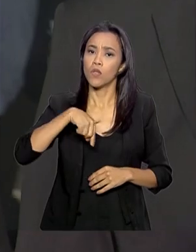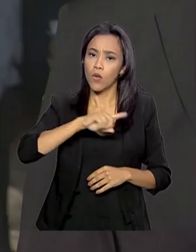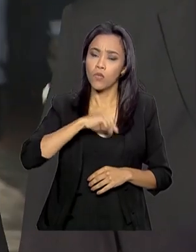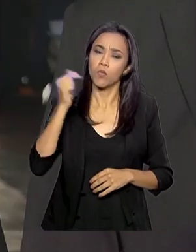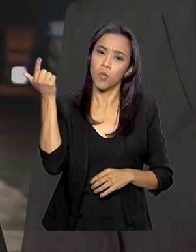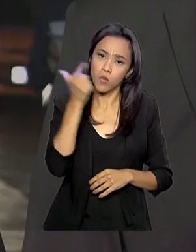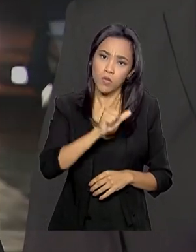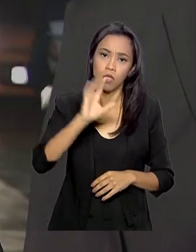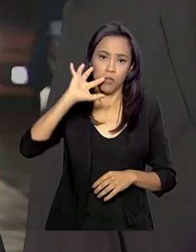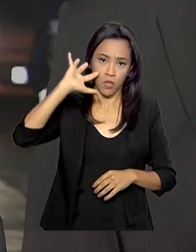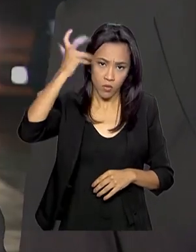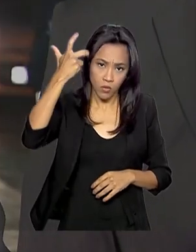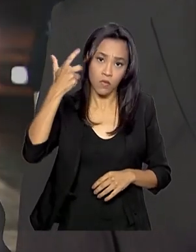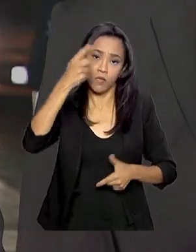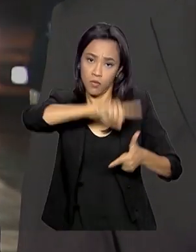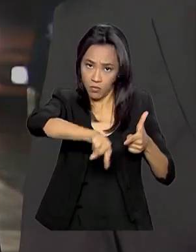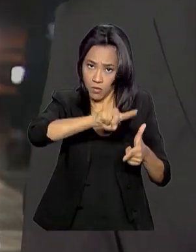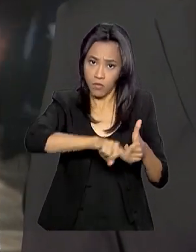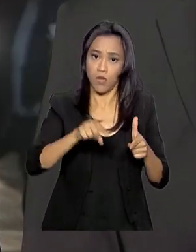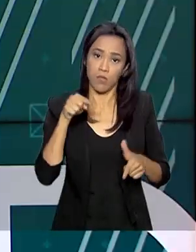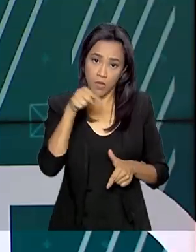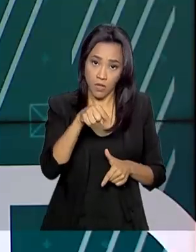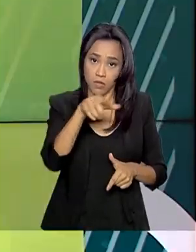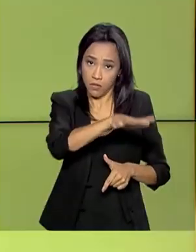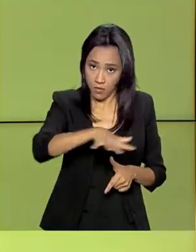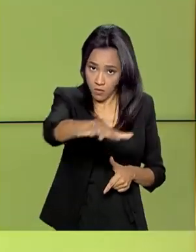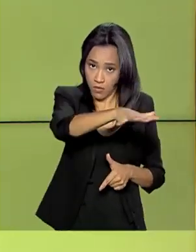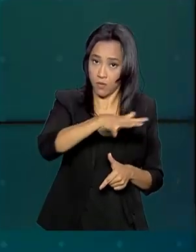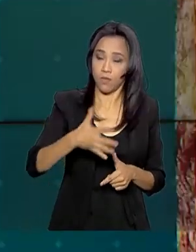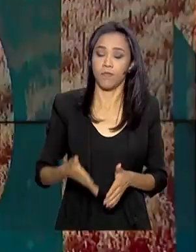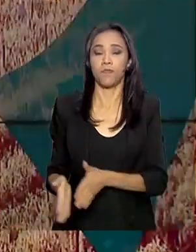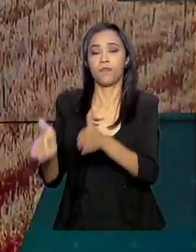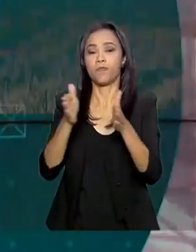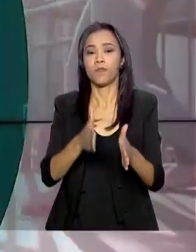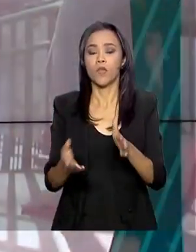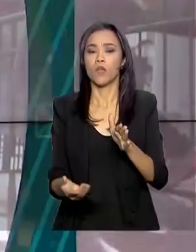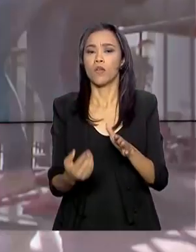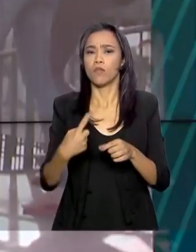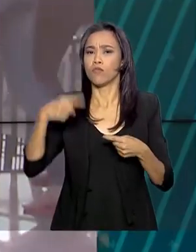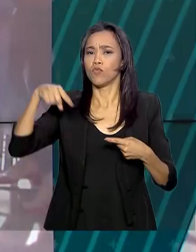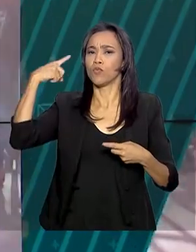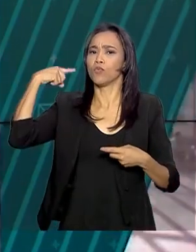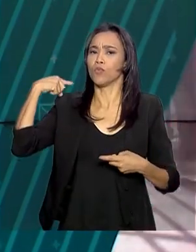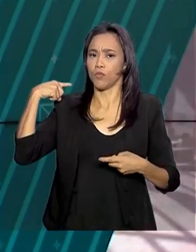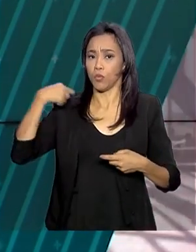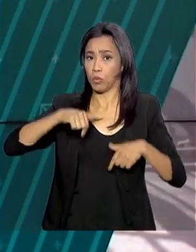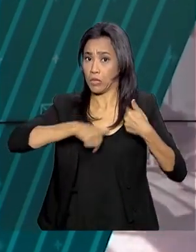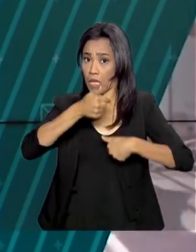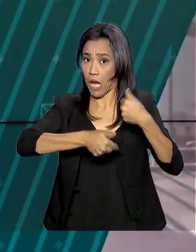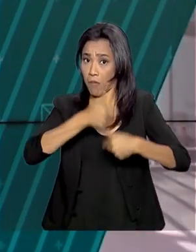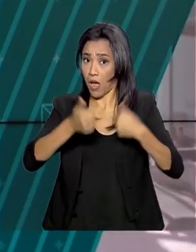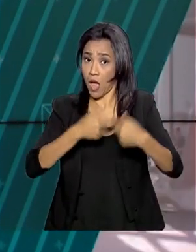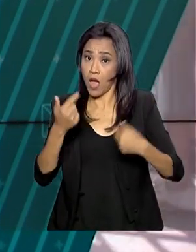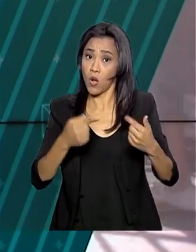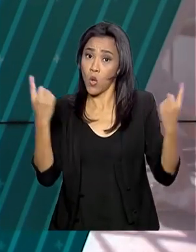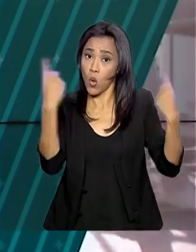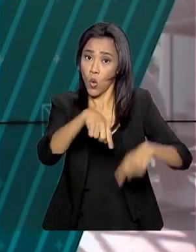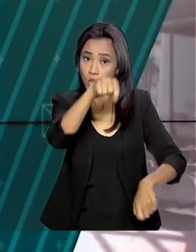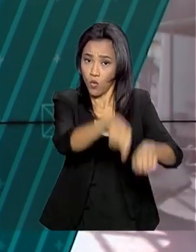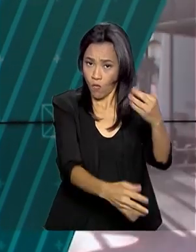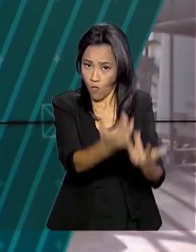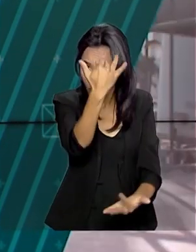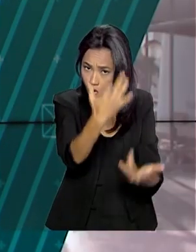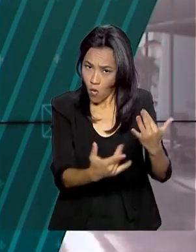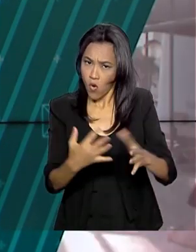o problema nessa área. E nos últimos dias, as ações de combate ao fogo na Amazônia foram